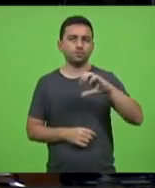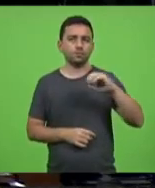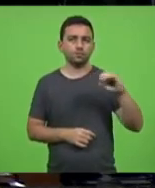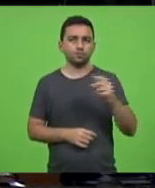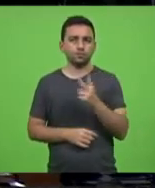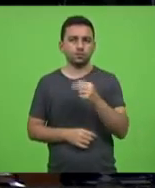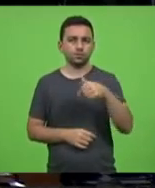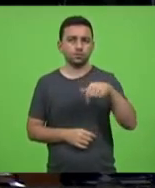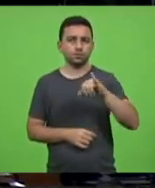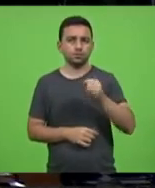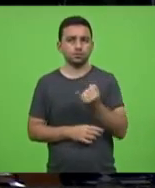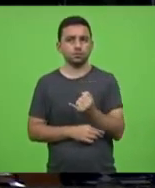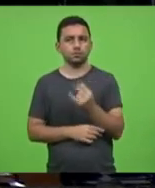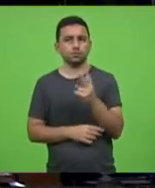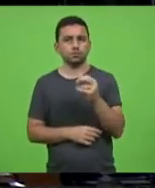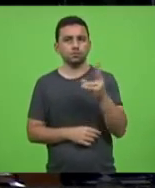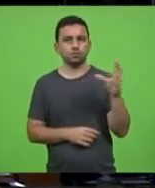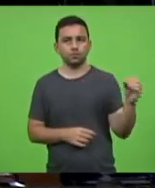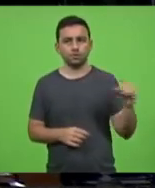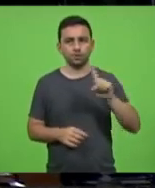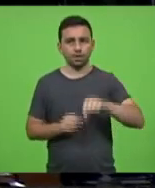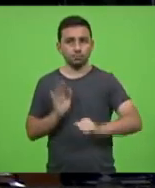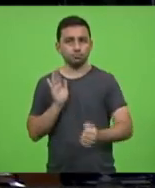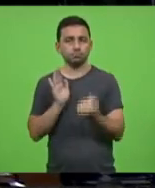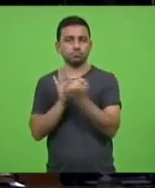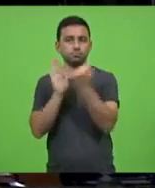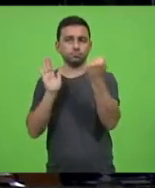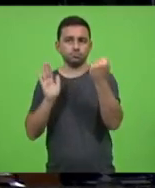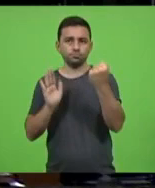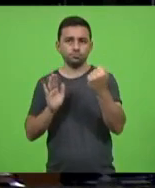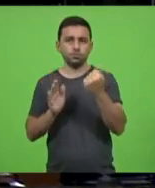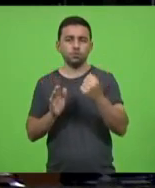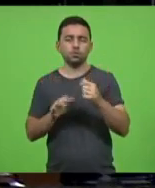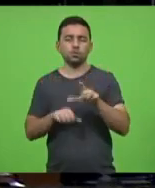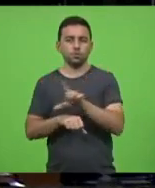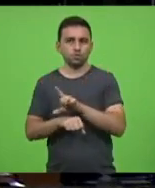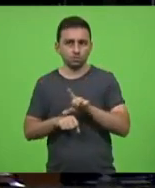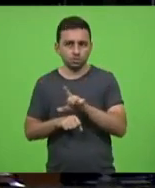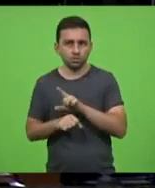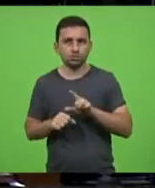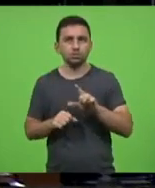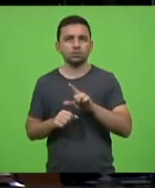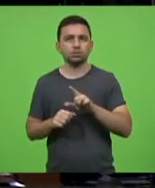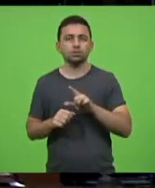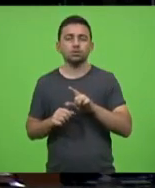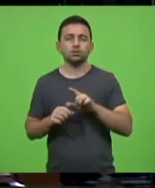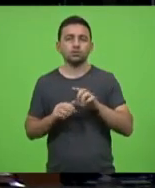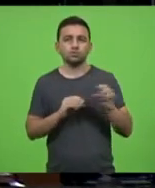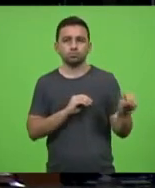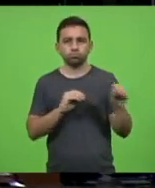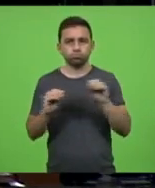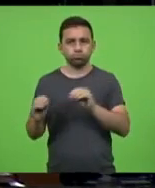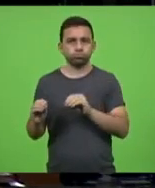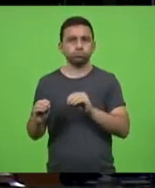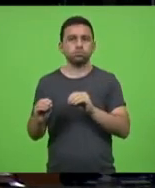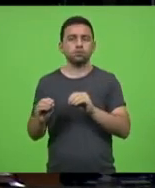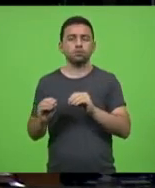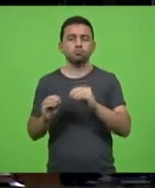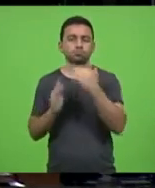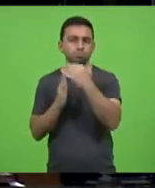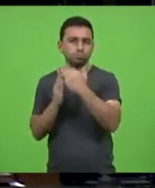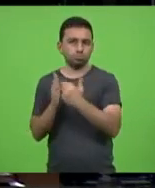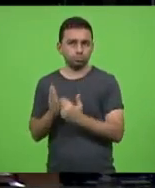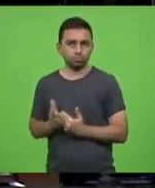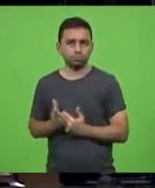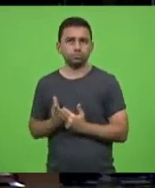2020 que institui o selo logística reversa de resíduos sólidos e instituir tal programa em